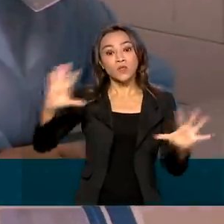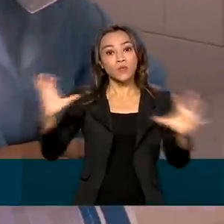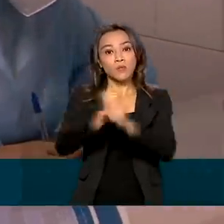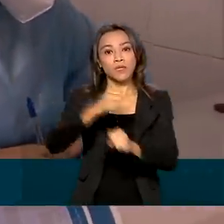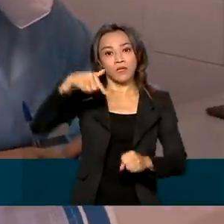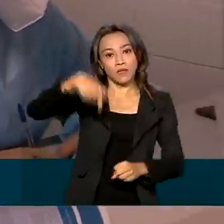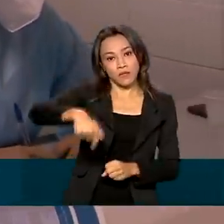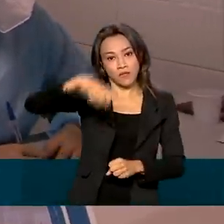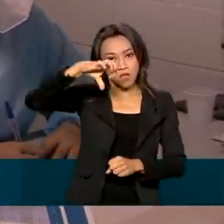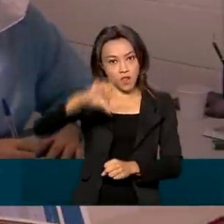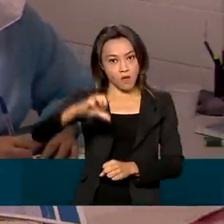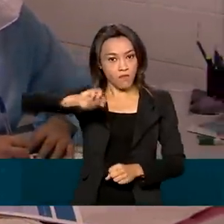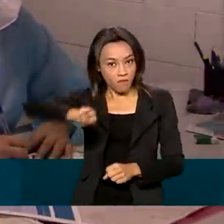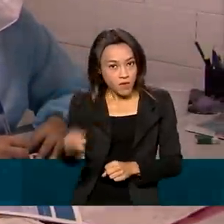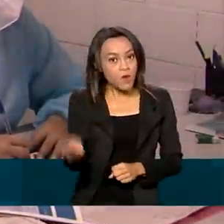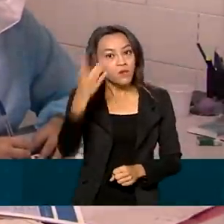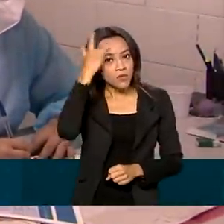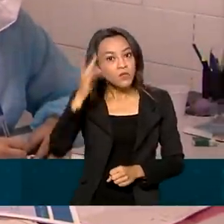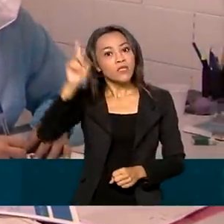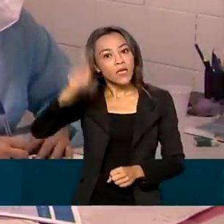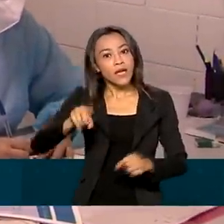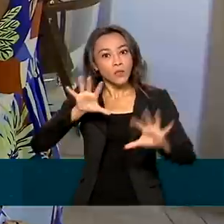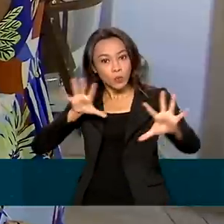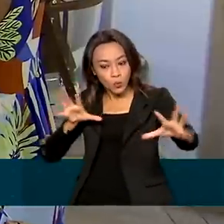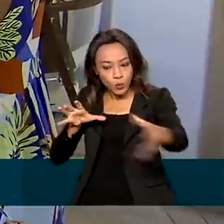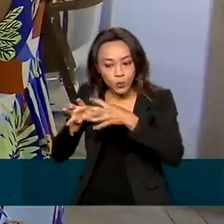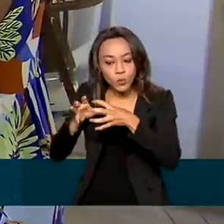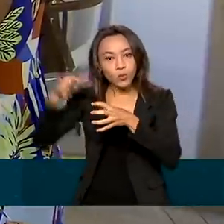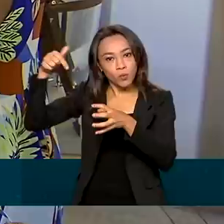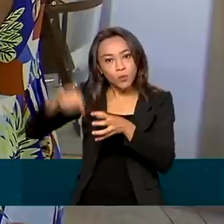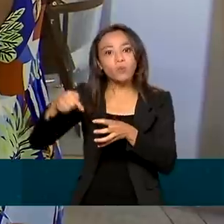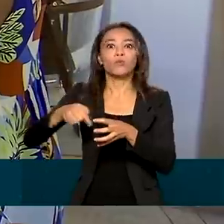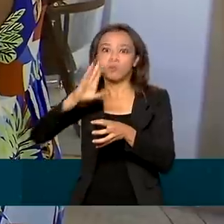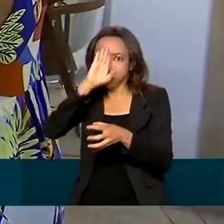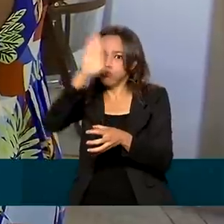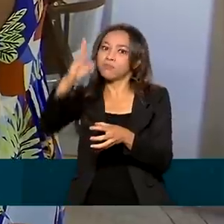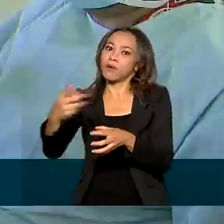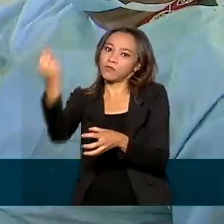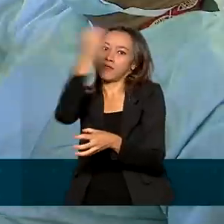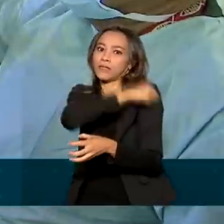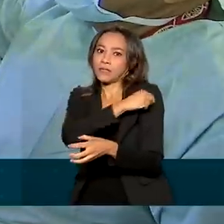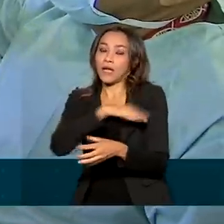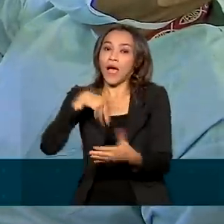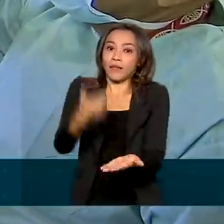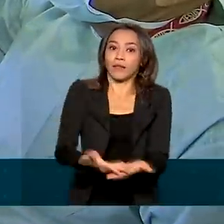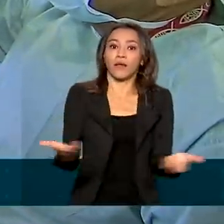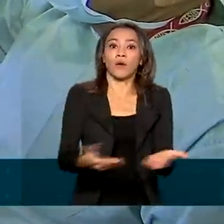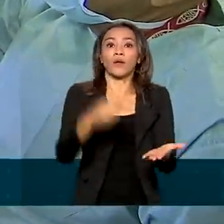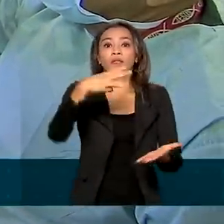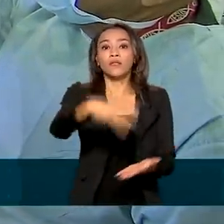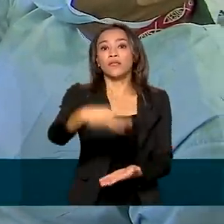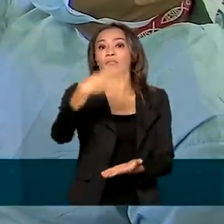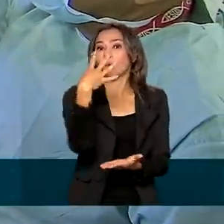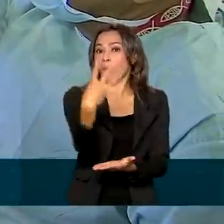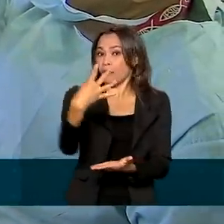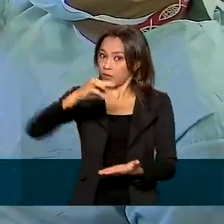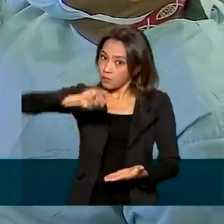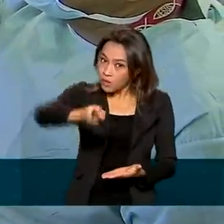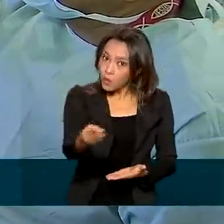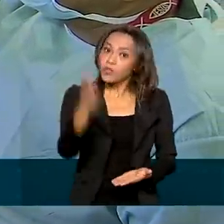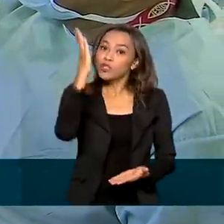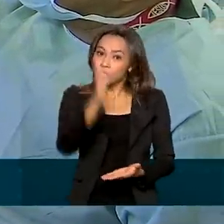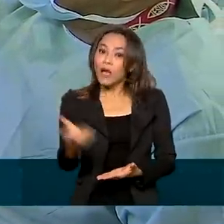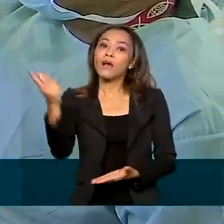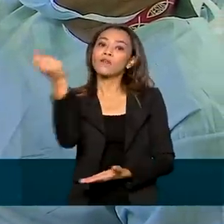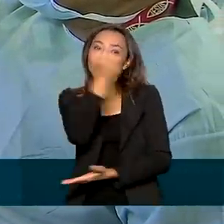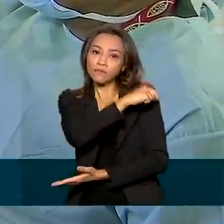de brasileiros que fazem parte do grupo prioritário para a influenza. Até agora, 34 milhões já foram vacinados, o que representa